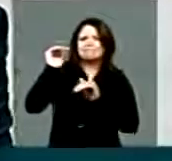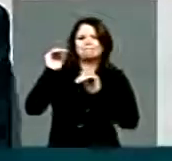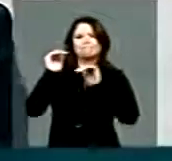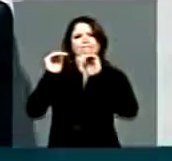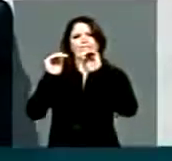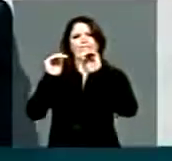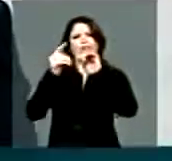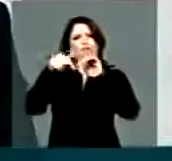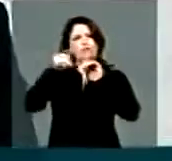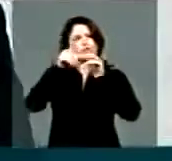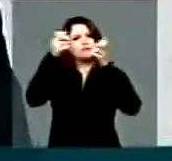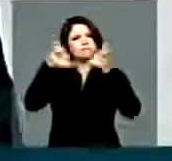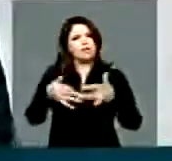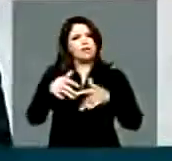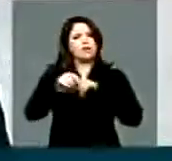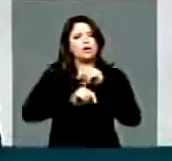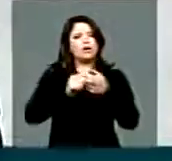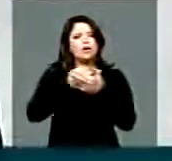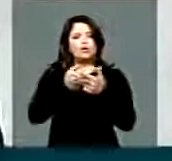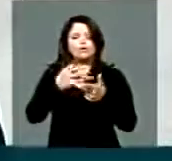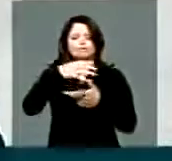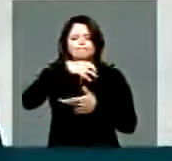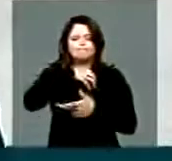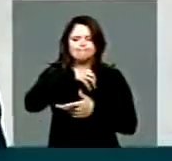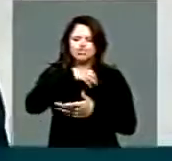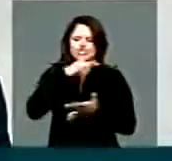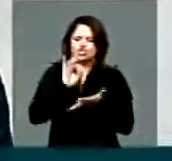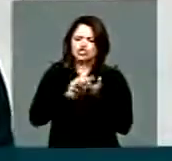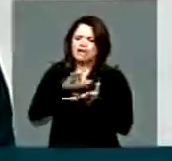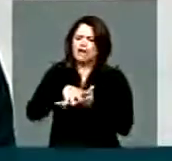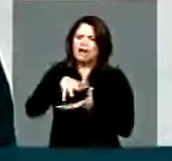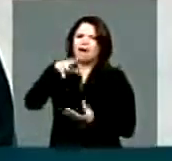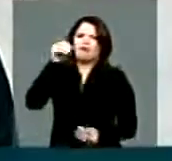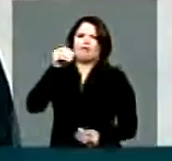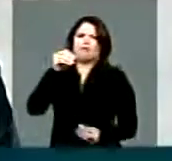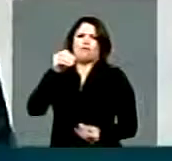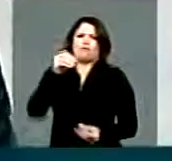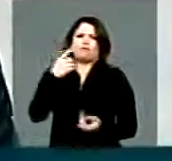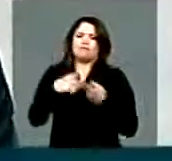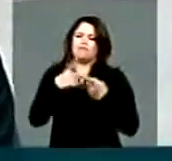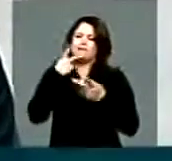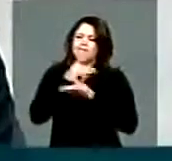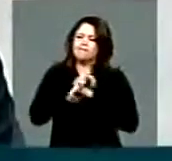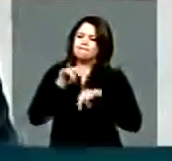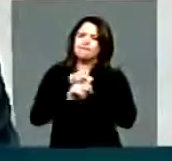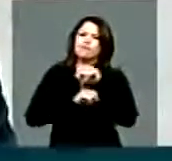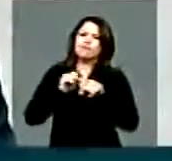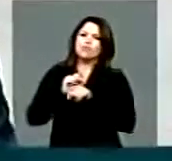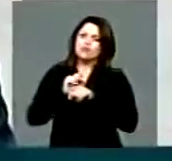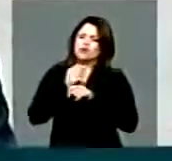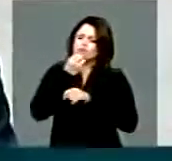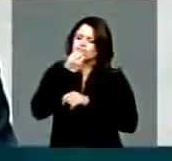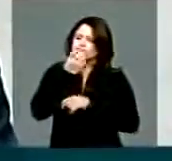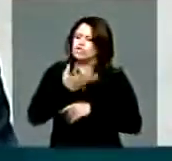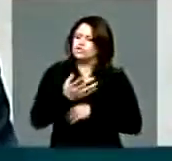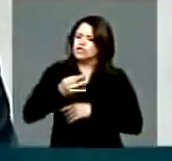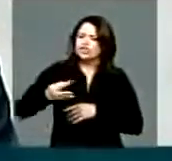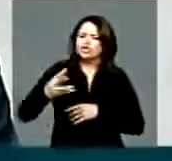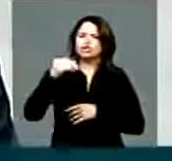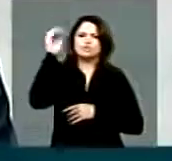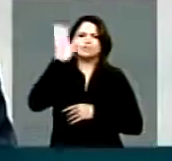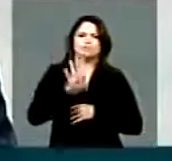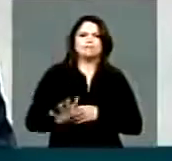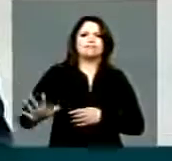trazendo uma coisa do fundo do coração, da alma, dizendo e desabafando para o Brasil